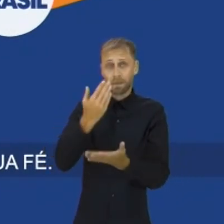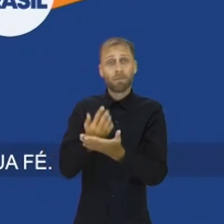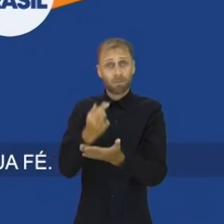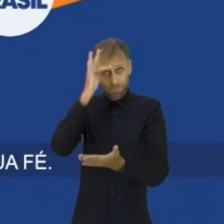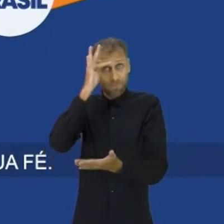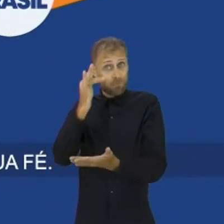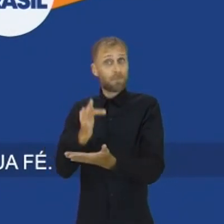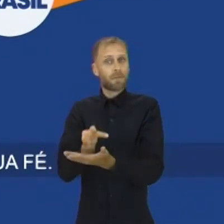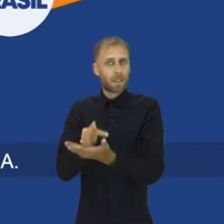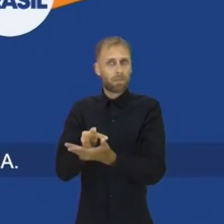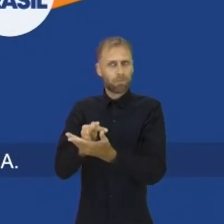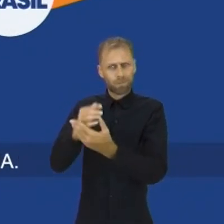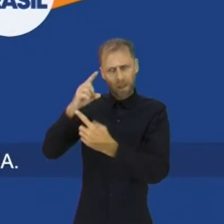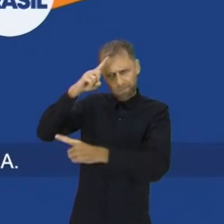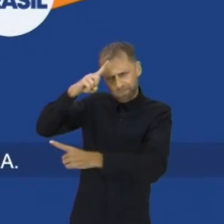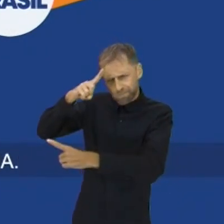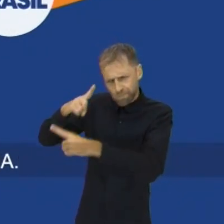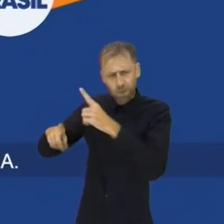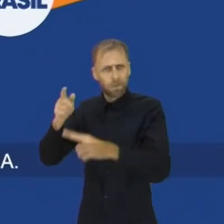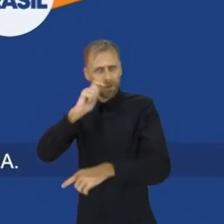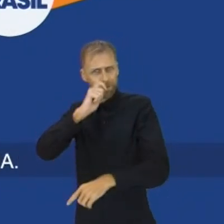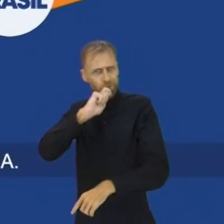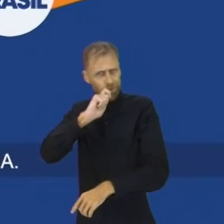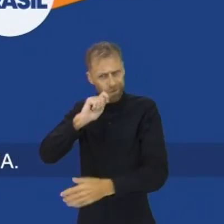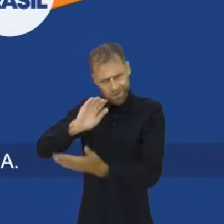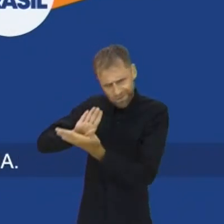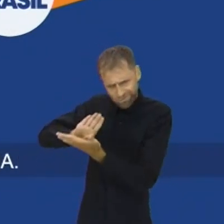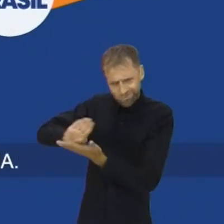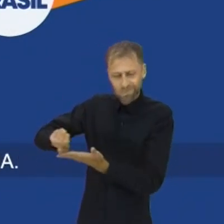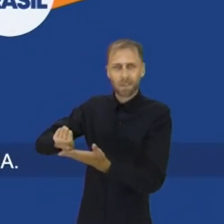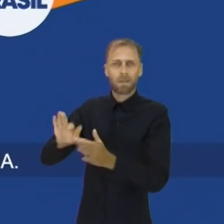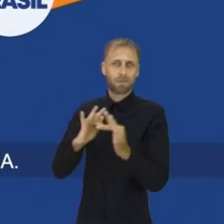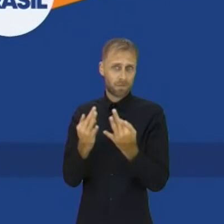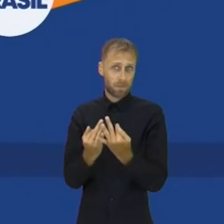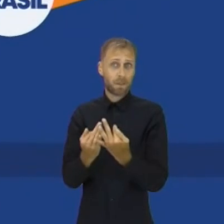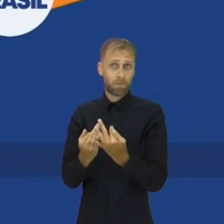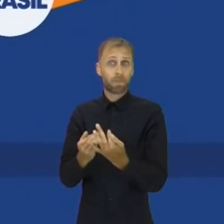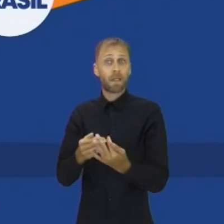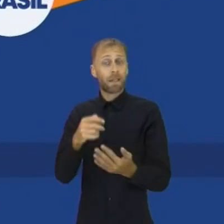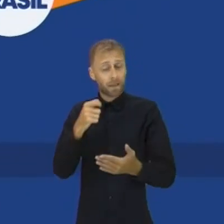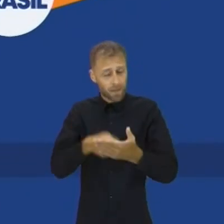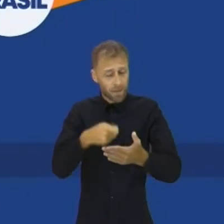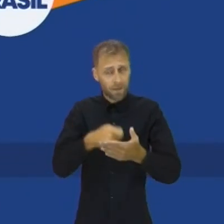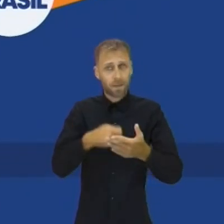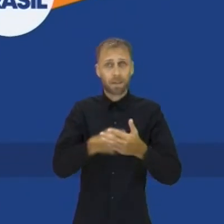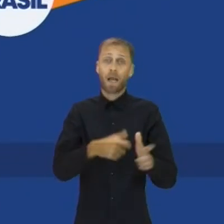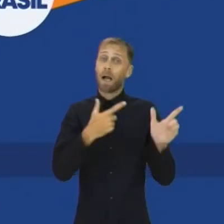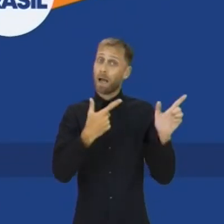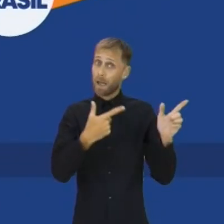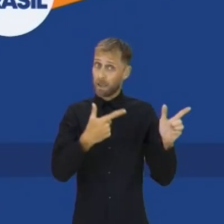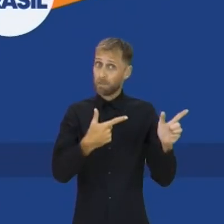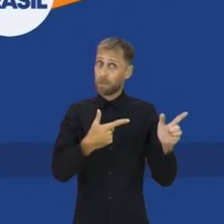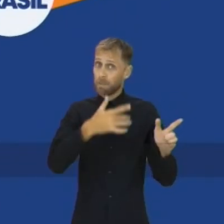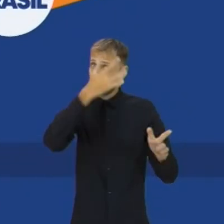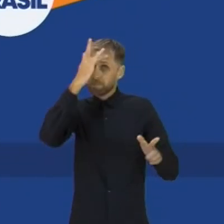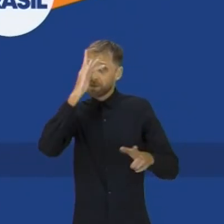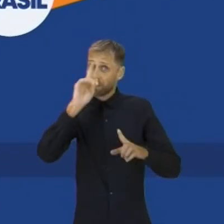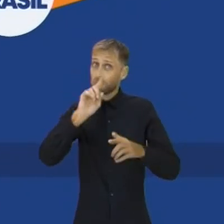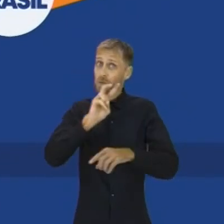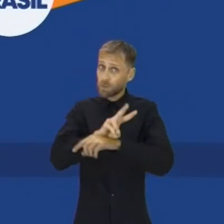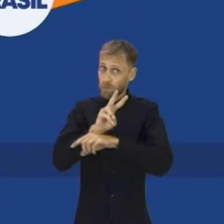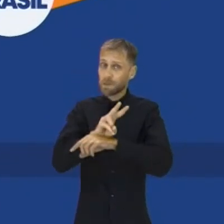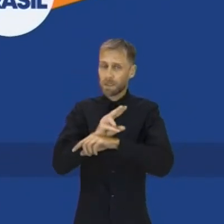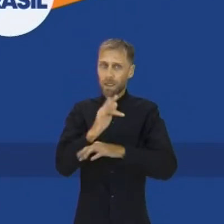exercer a sua fé Contra a liberação das drogas Que destroem a família E a favor do porte de arma Para o cidadão defender o seu lar